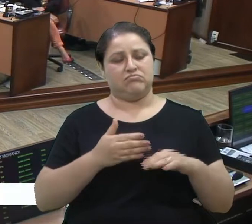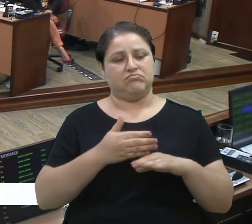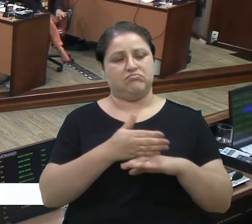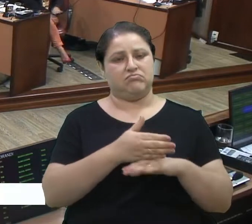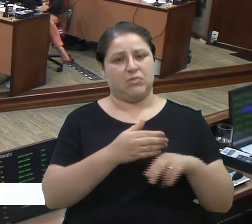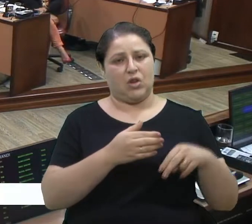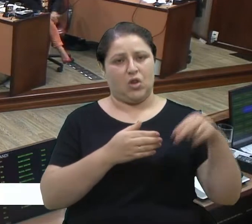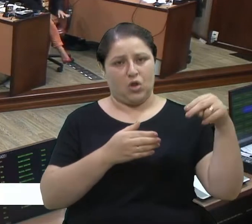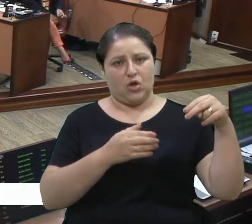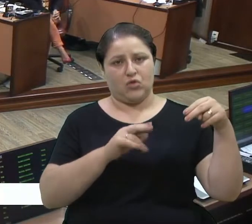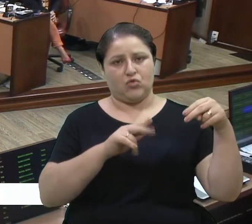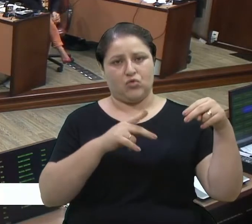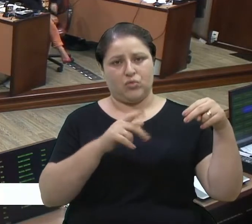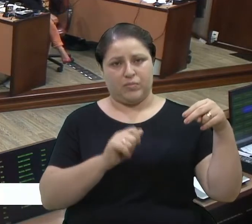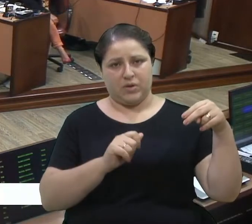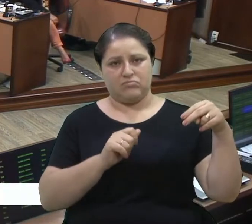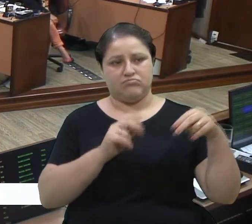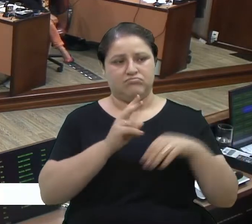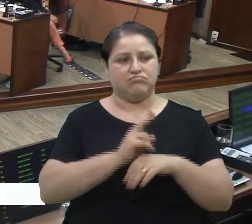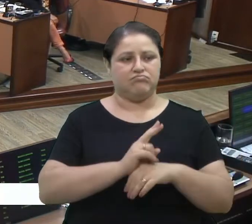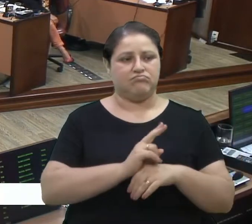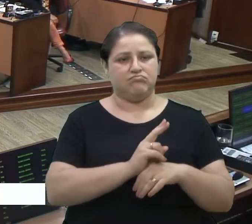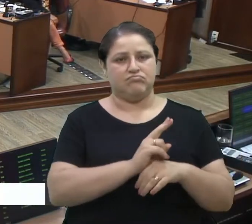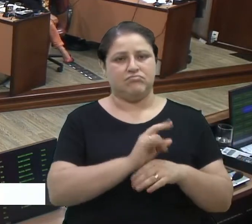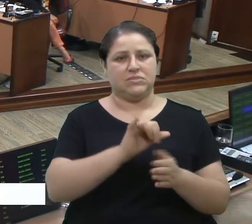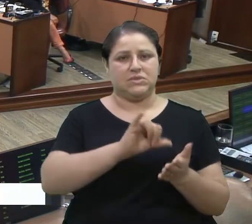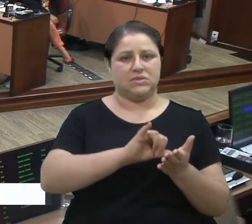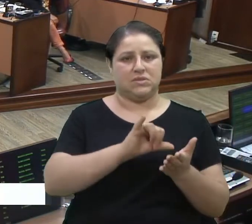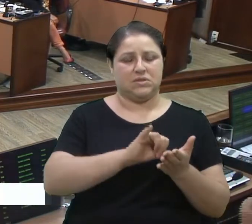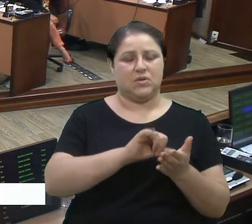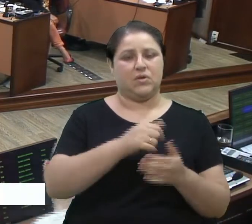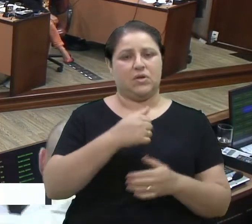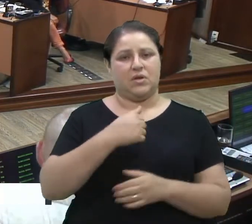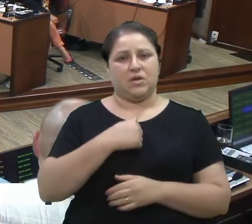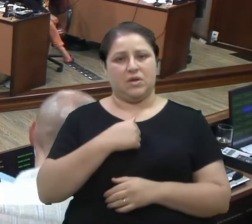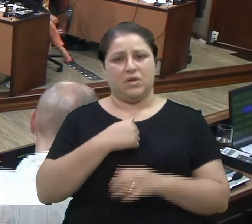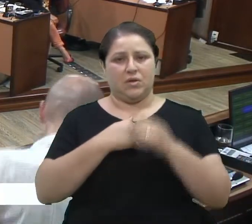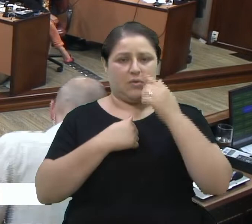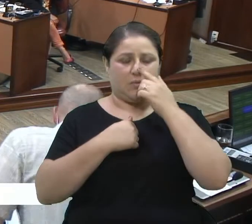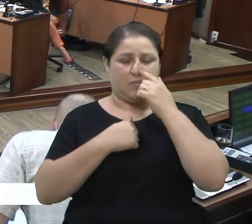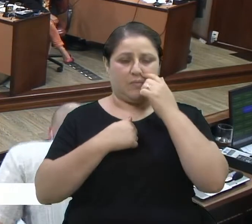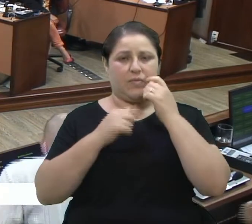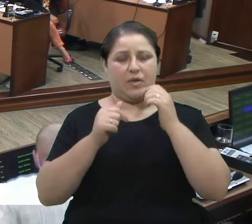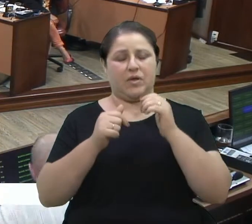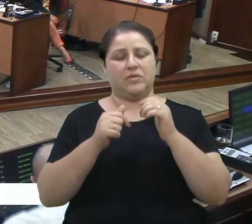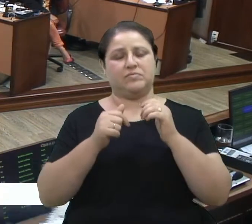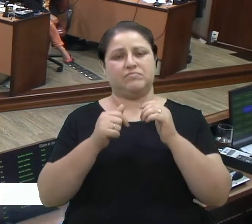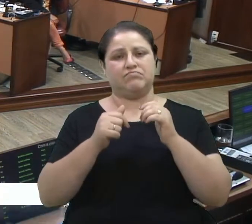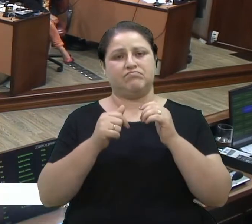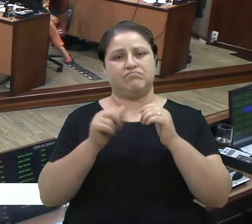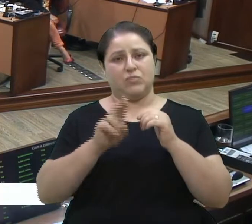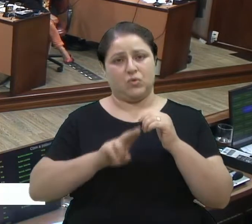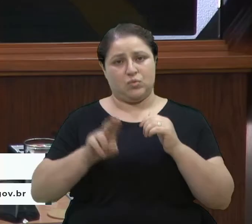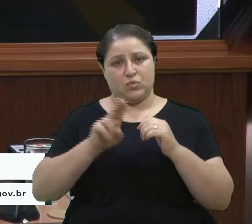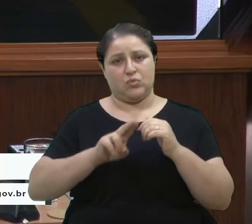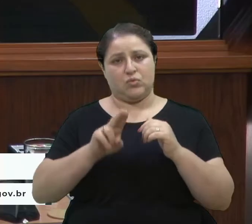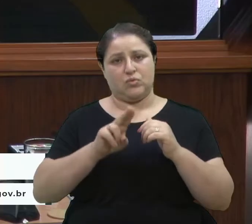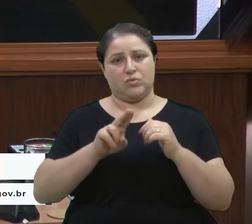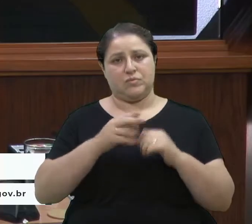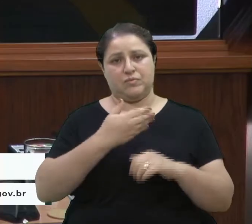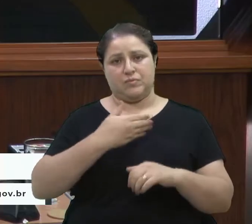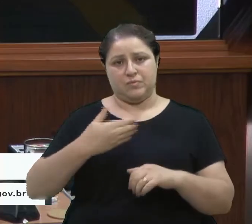Zona Norte, até a UPA Central. Eu sou exemplo puro que utilizo o serviço público.